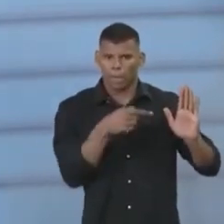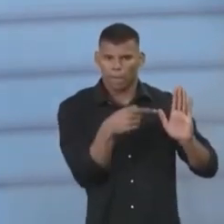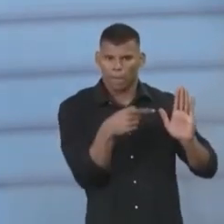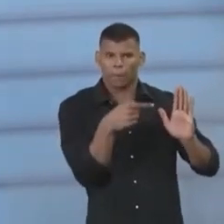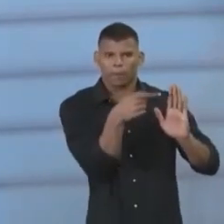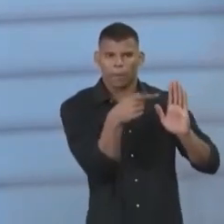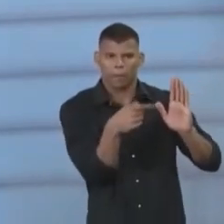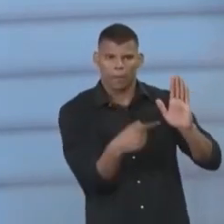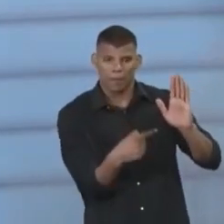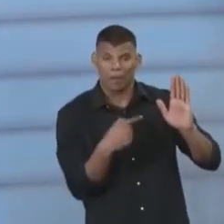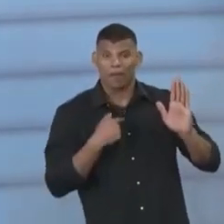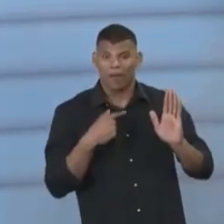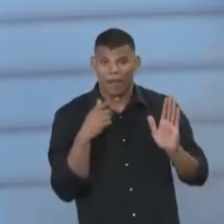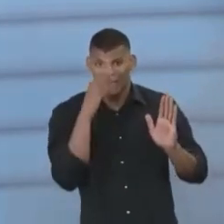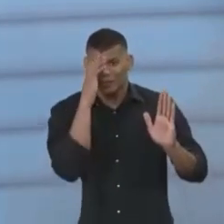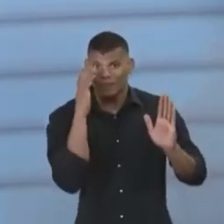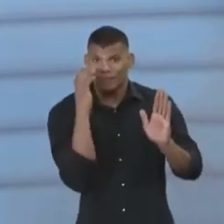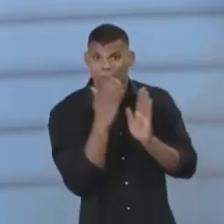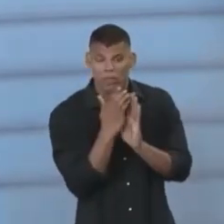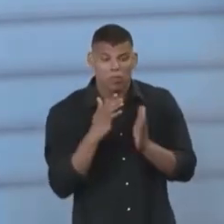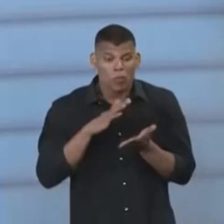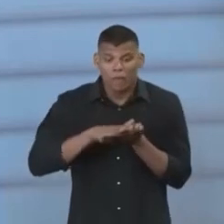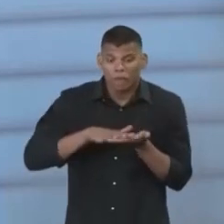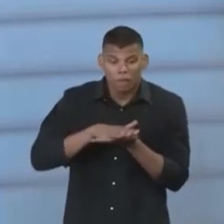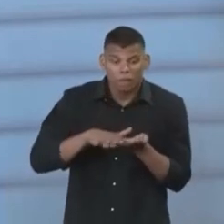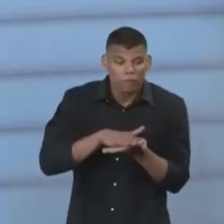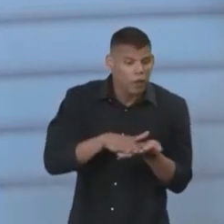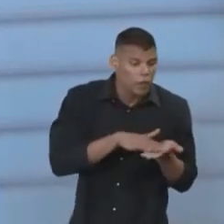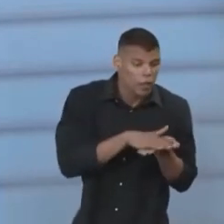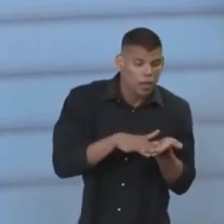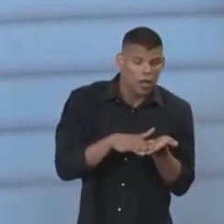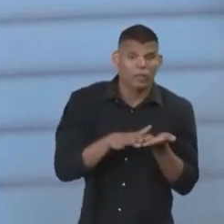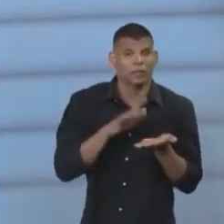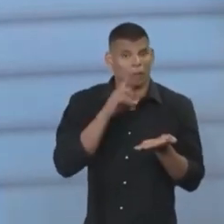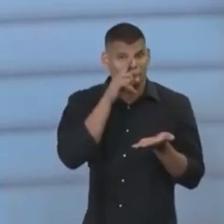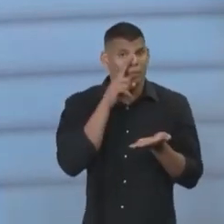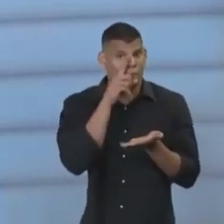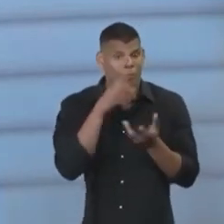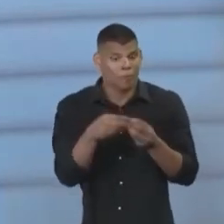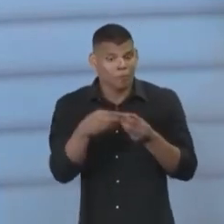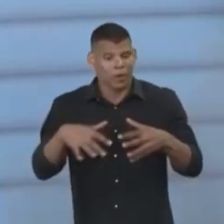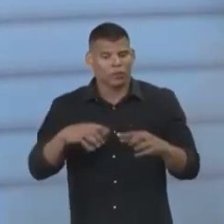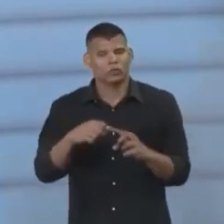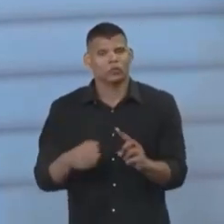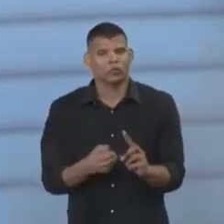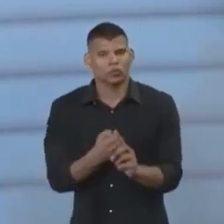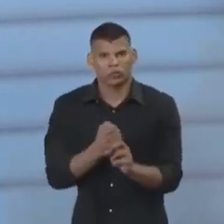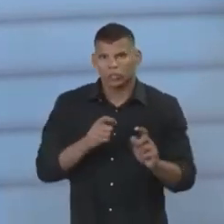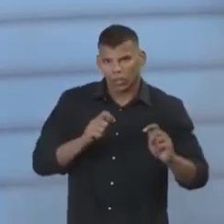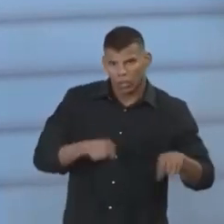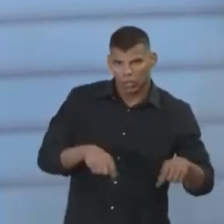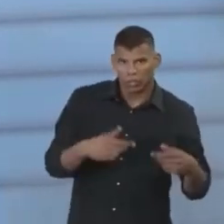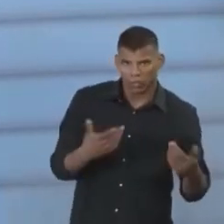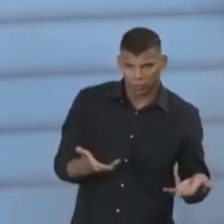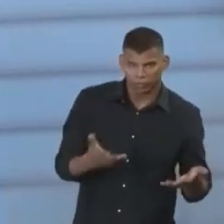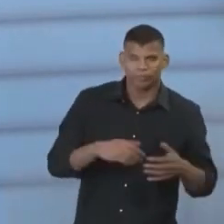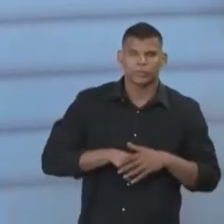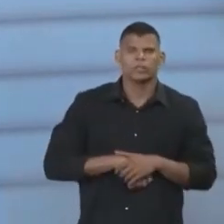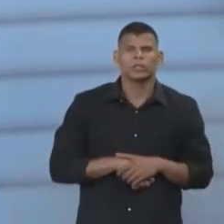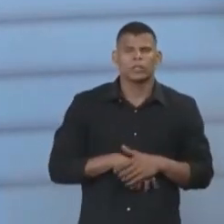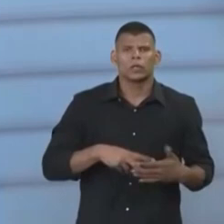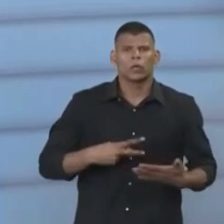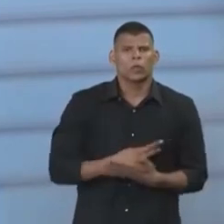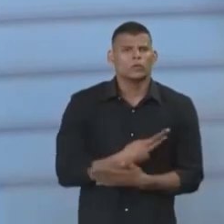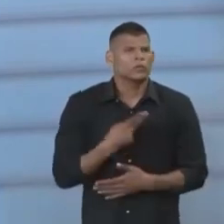não efetividade para a sociedade. Então, assim, nós tivemos recentemente um